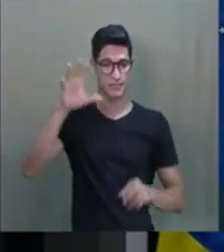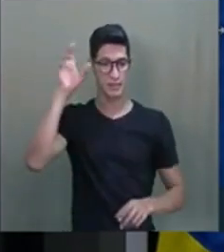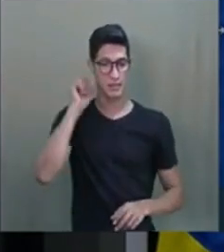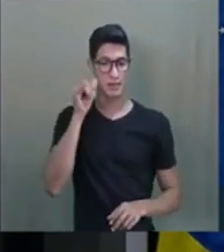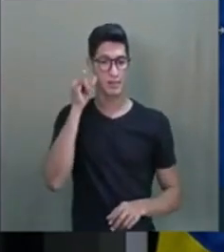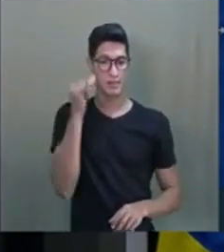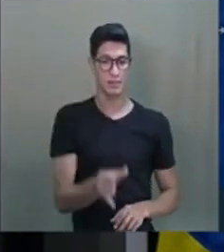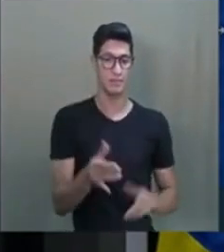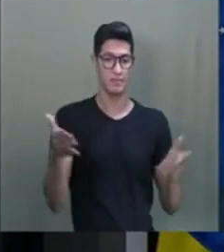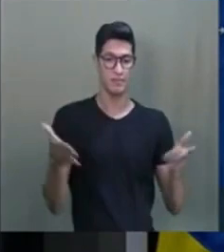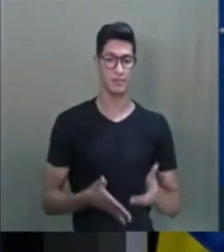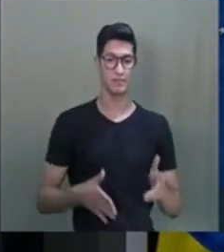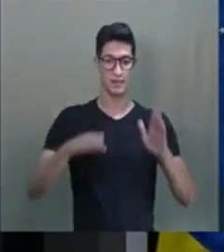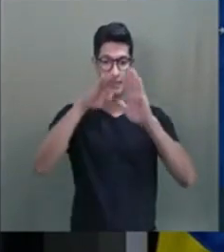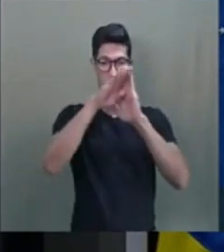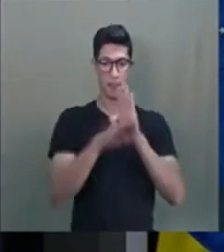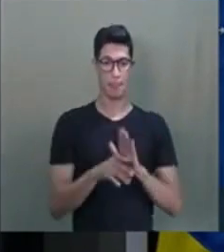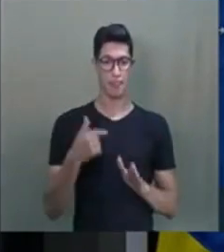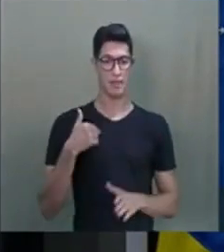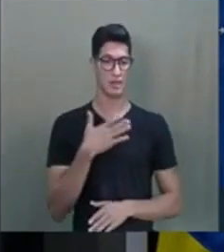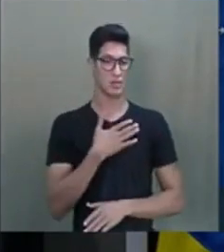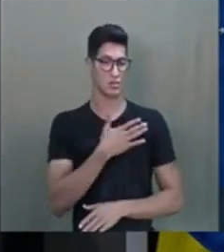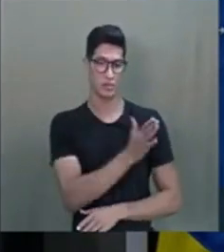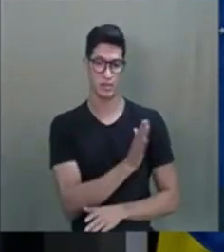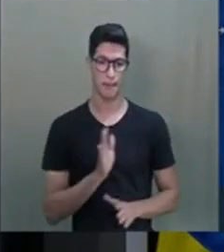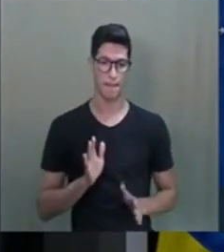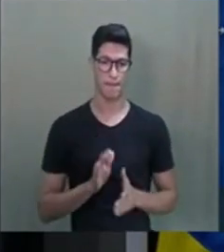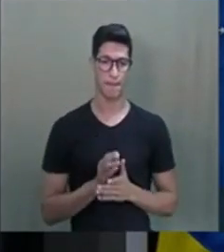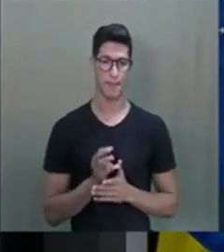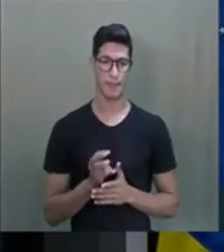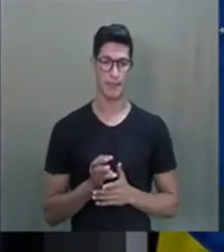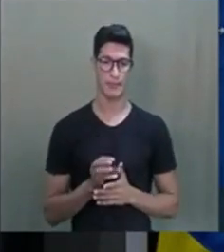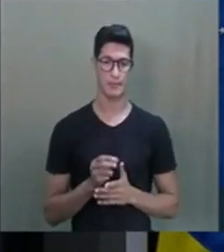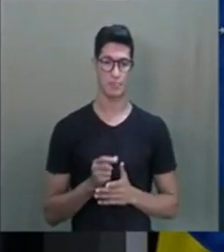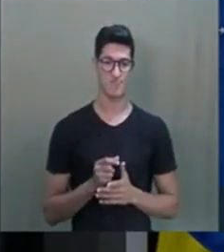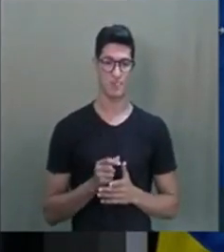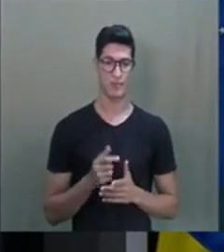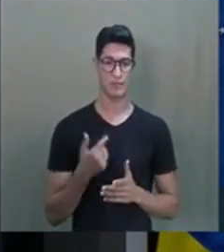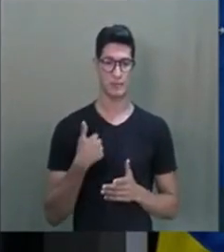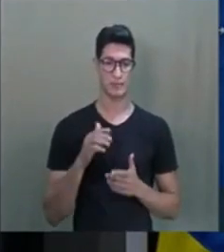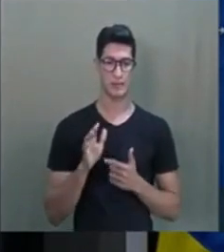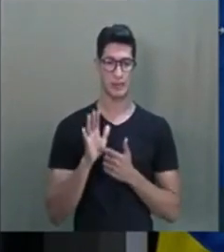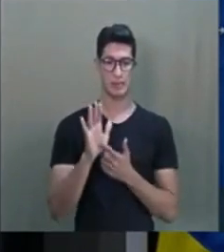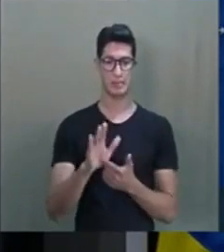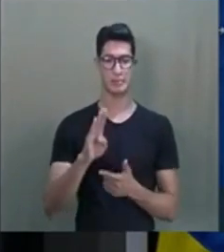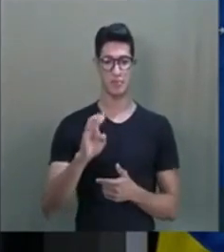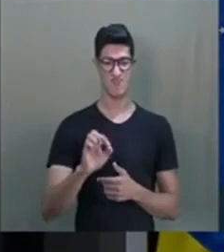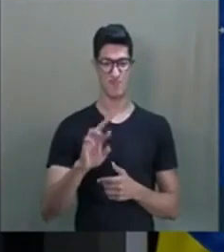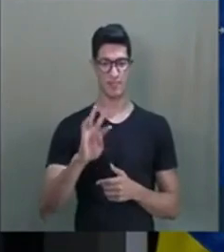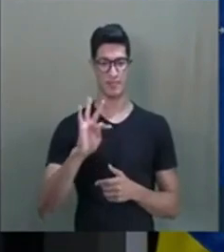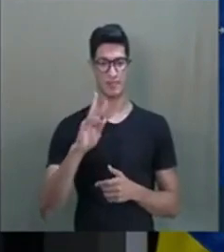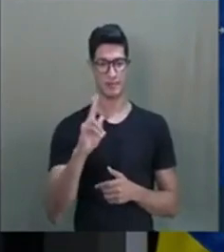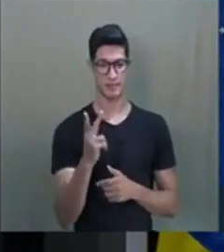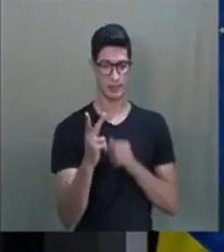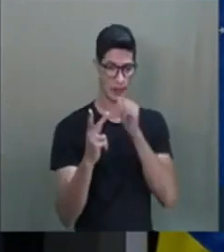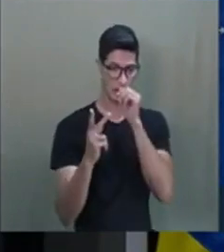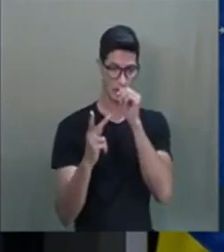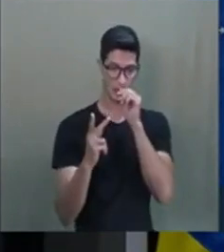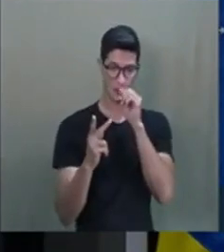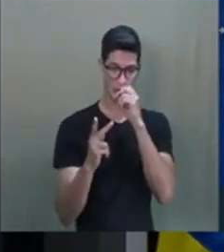disse hoje no seu programa, eu não gostei. E daí eu mostrei para o Bert, ele falou assim,